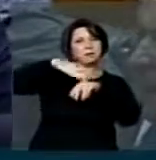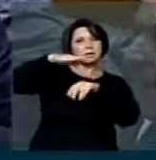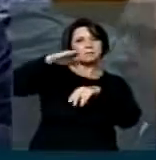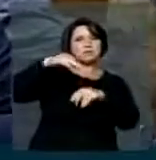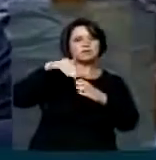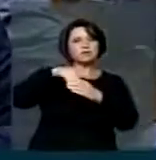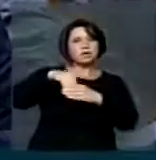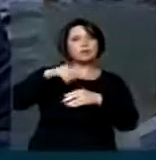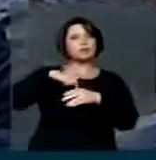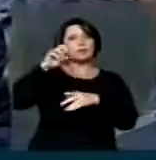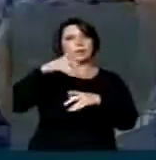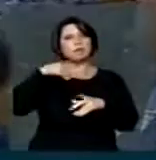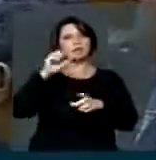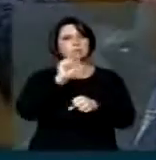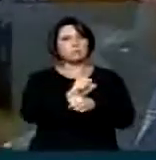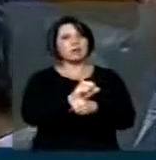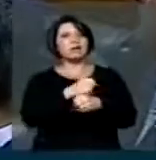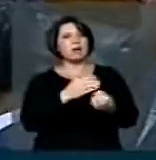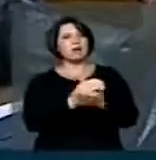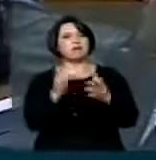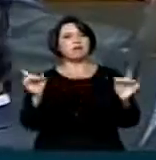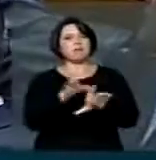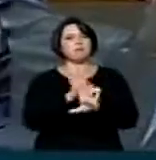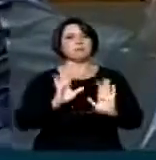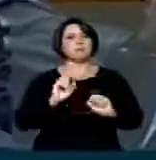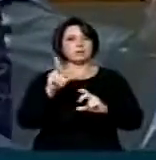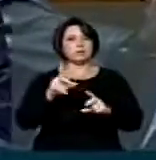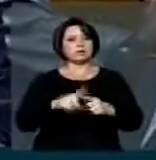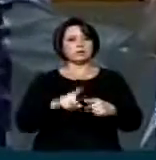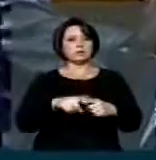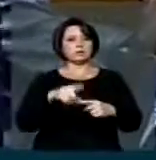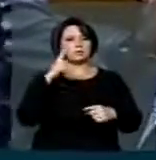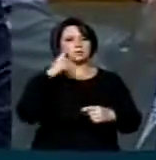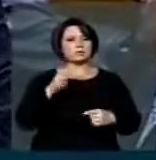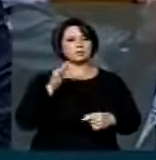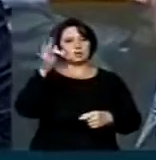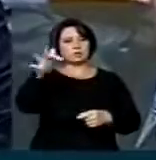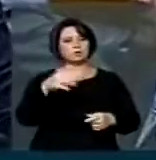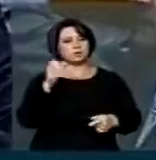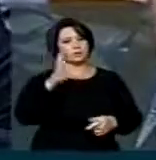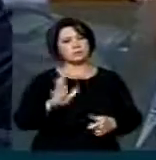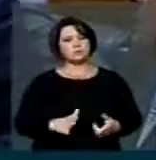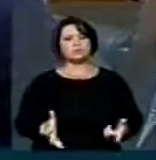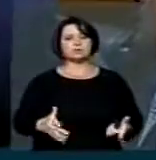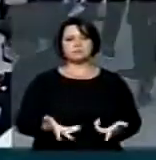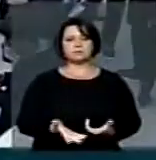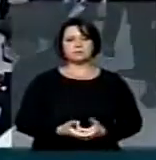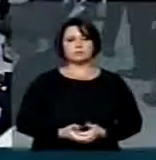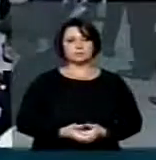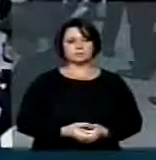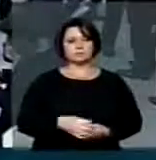a presença de todos os colegas, porque nós estamos votando o futuro... Rapidamente, deputado Fábio.